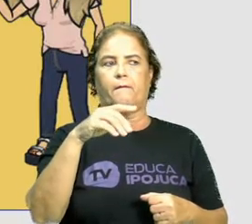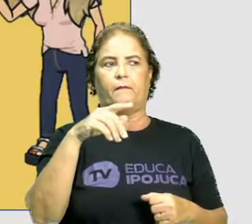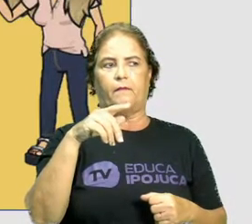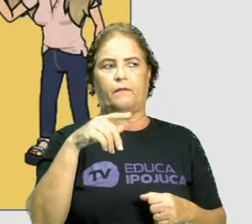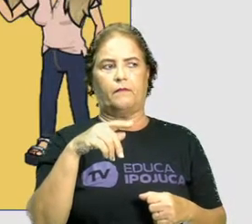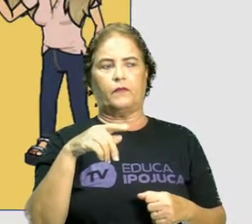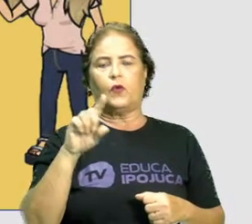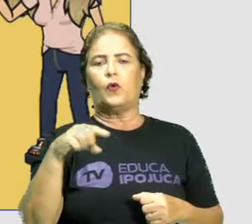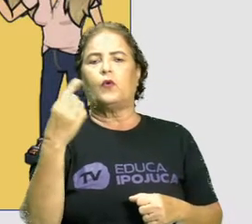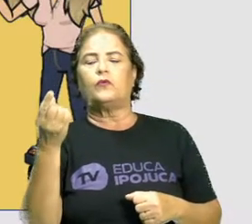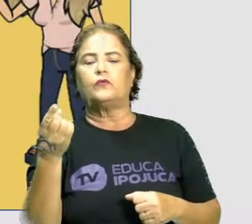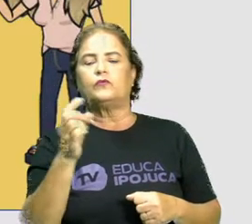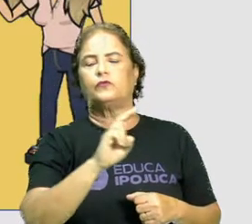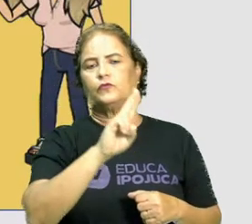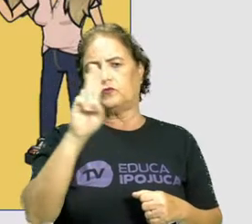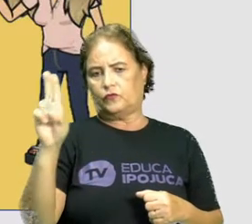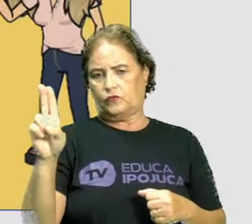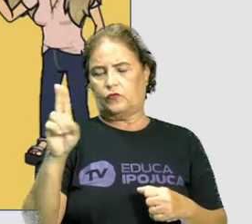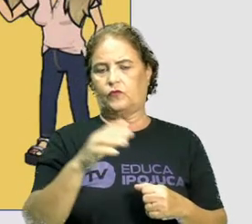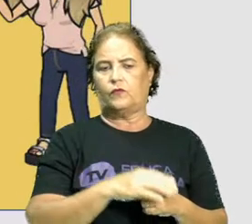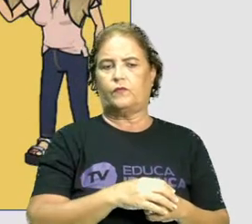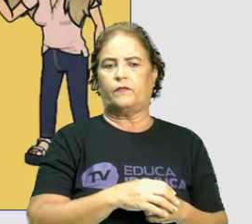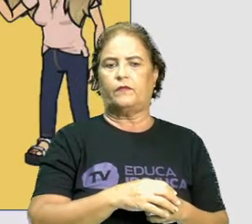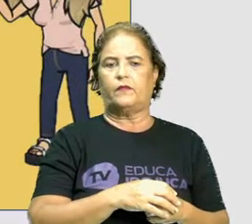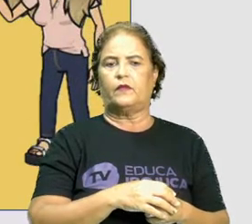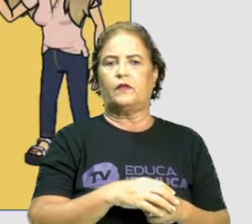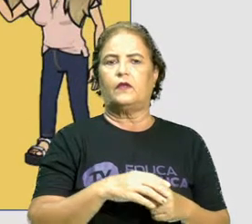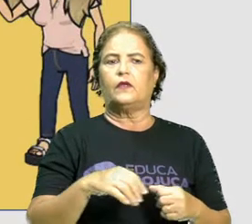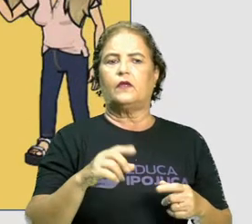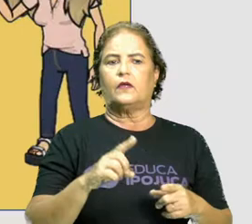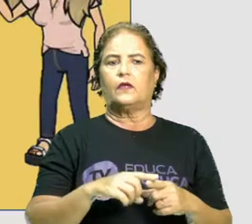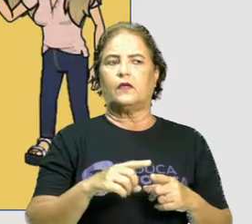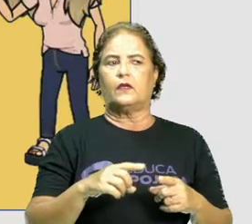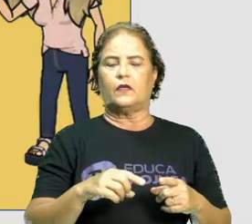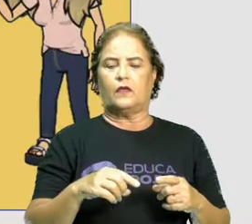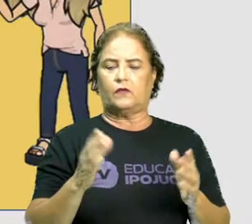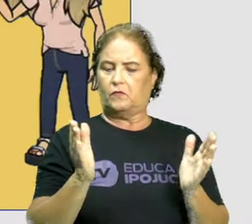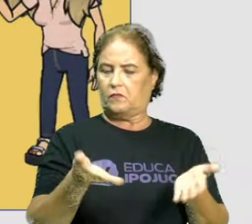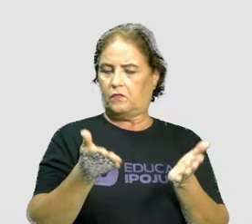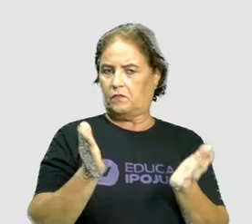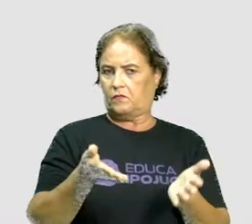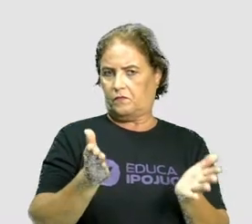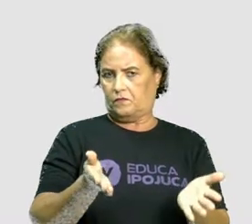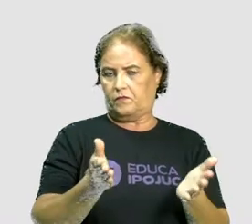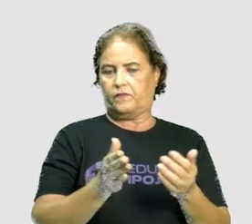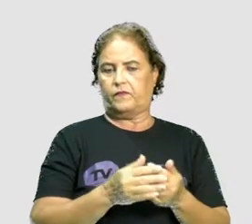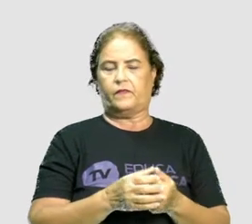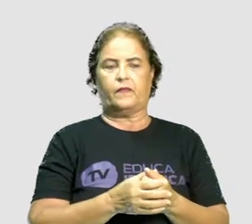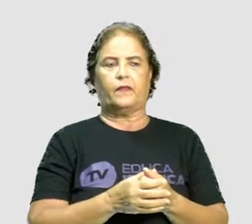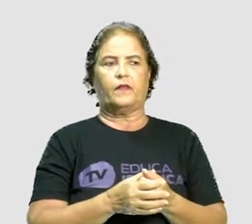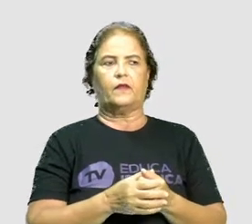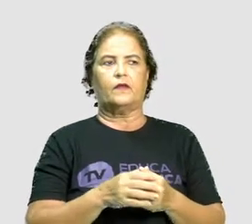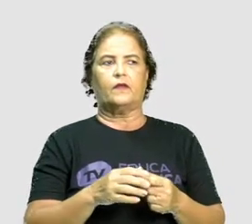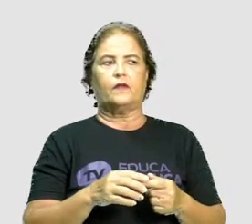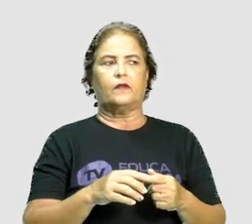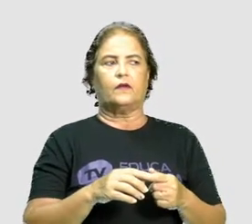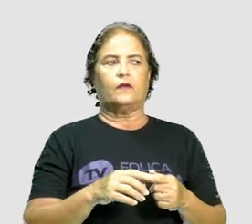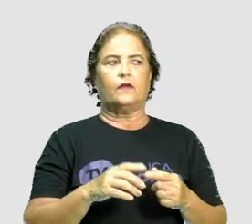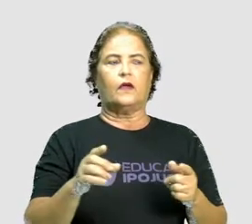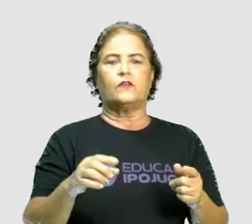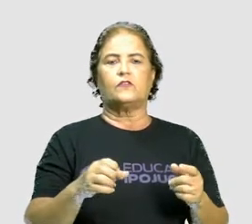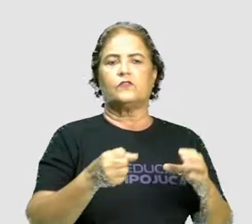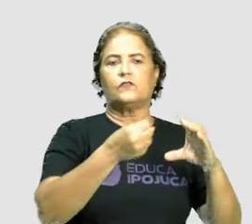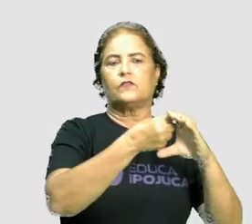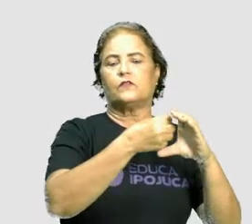Cordelistas, né? Que são mais da nossa atualidade, tá certo? E aí, as